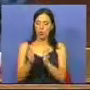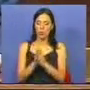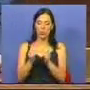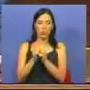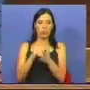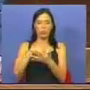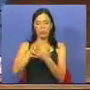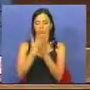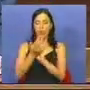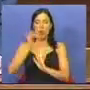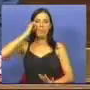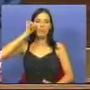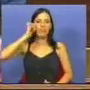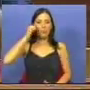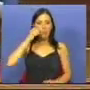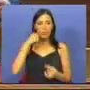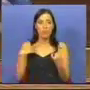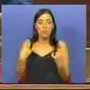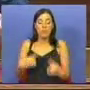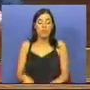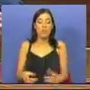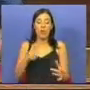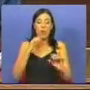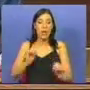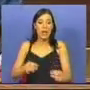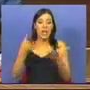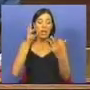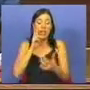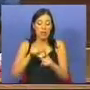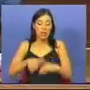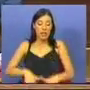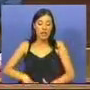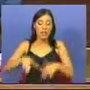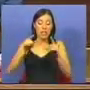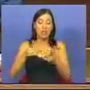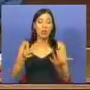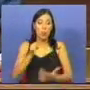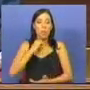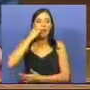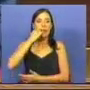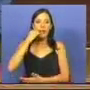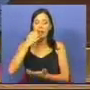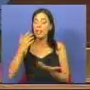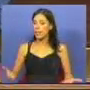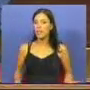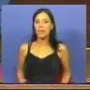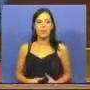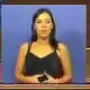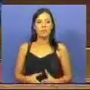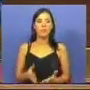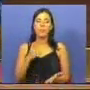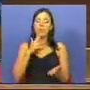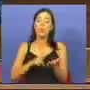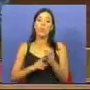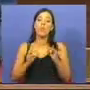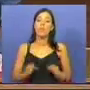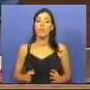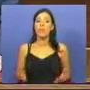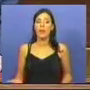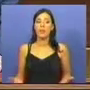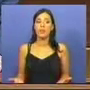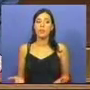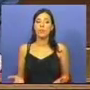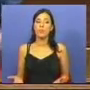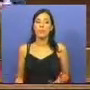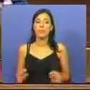são um conjunto de consequências que nós estamos apenas a lubrigar o seu início, o desenvolvimento de uma crise. E o facto é que